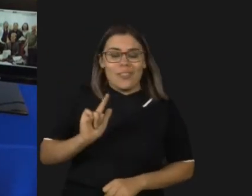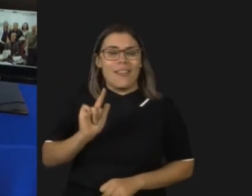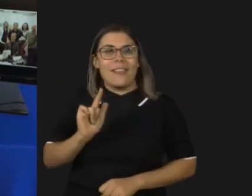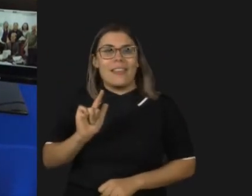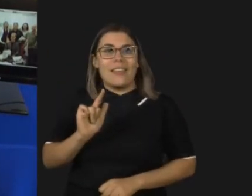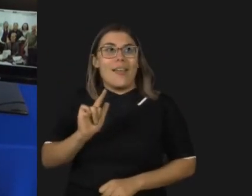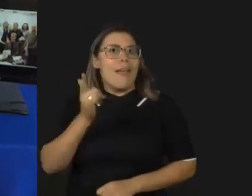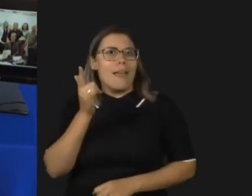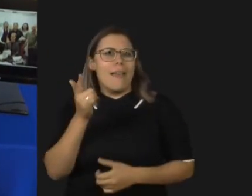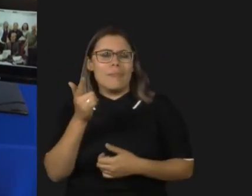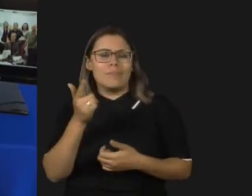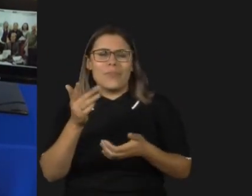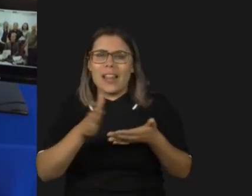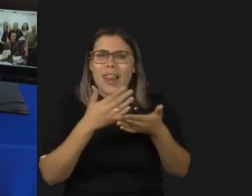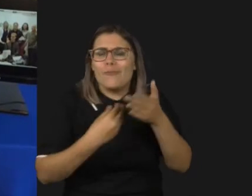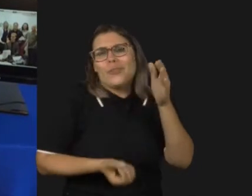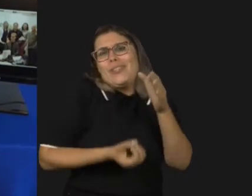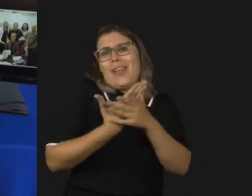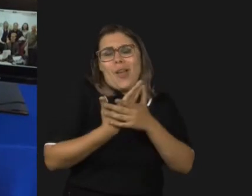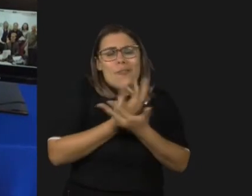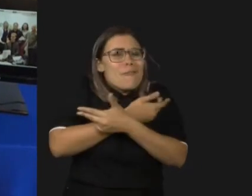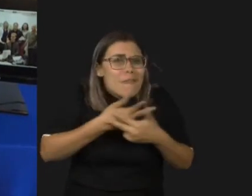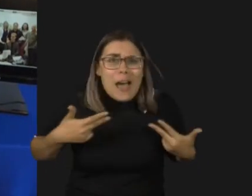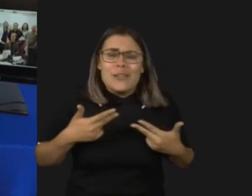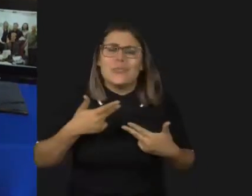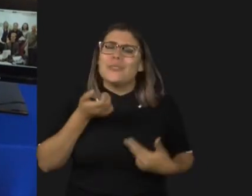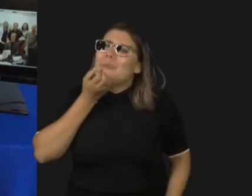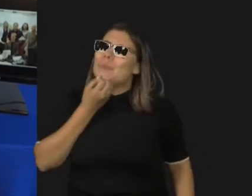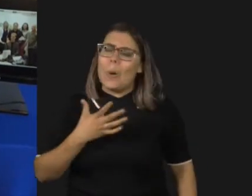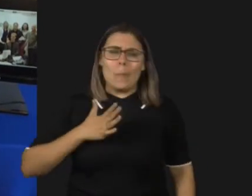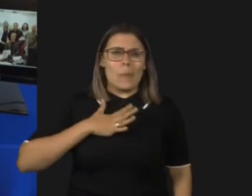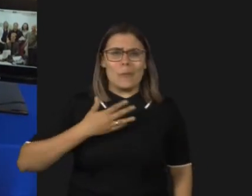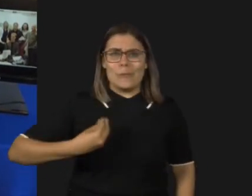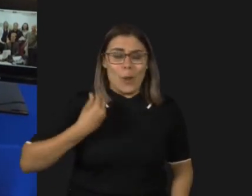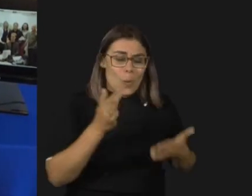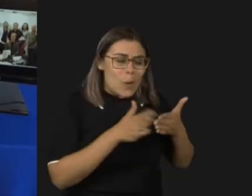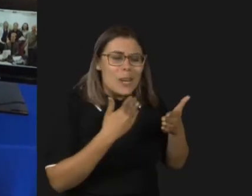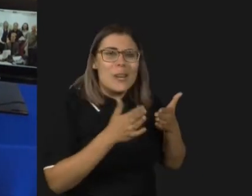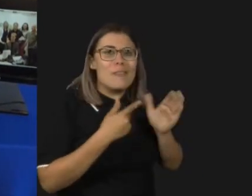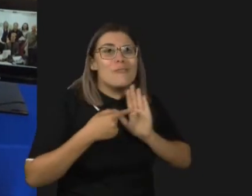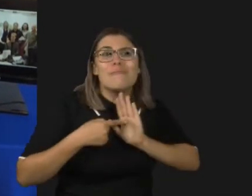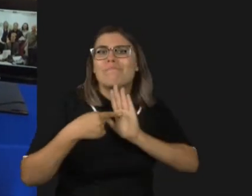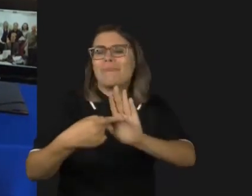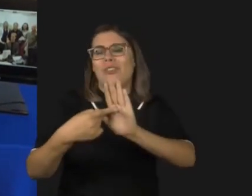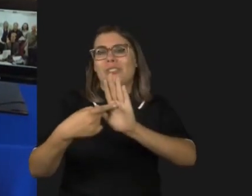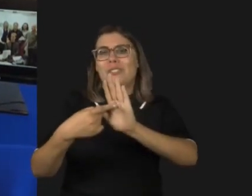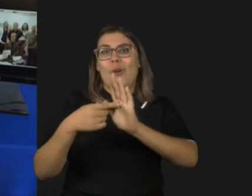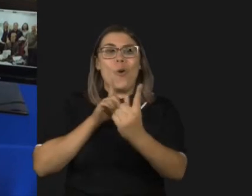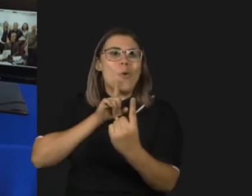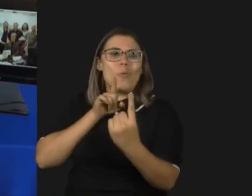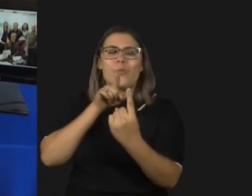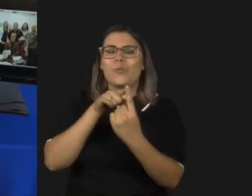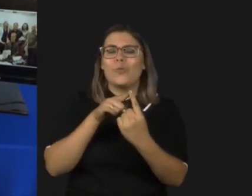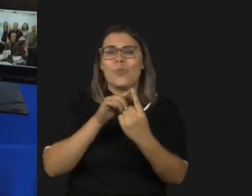fazer trocas produtivas com o mundo para entender que a literatura fomenta o destino de uma pessoa que